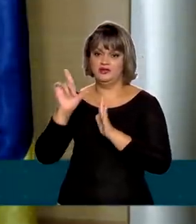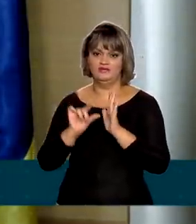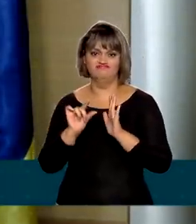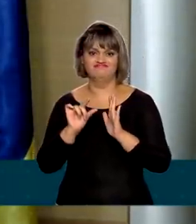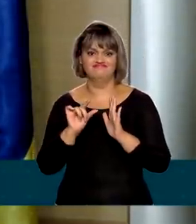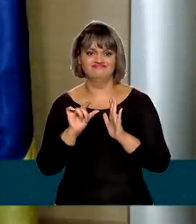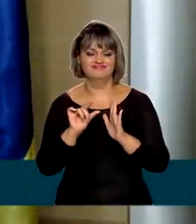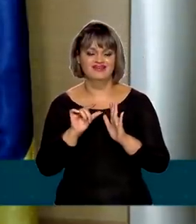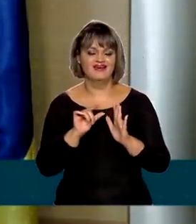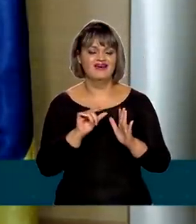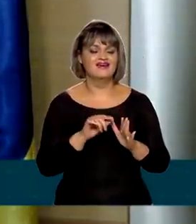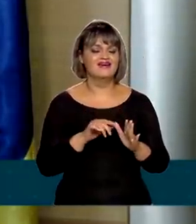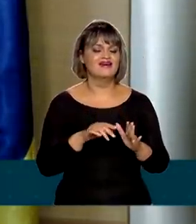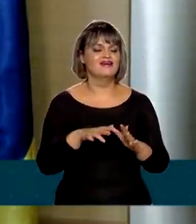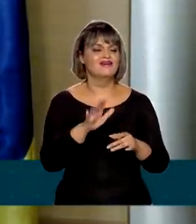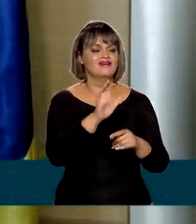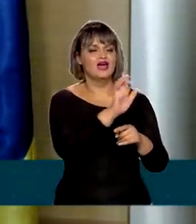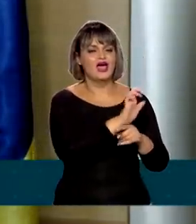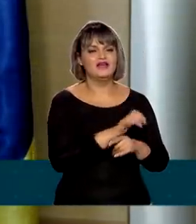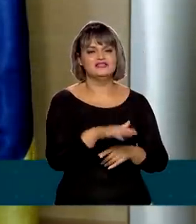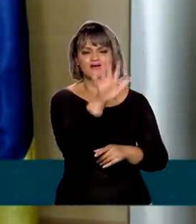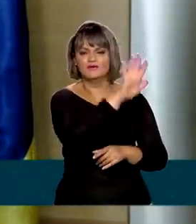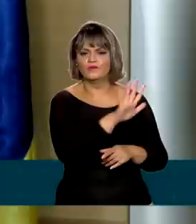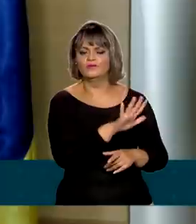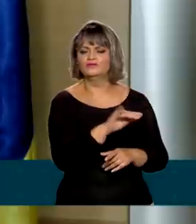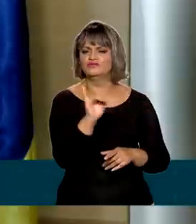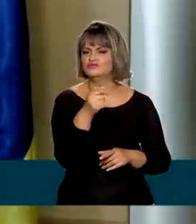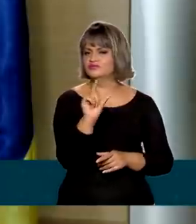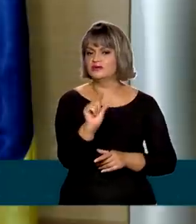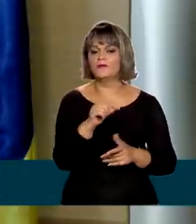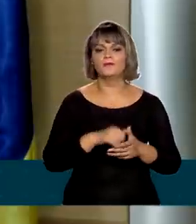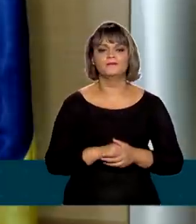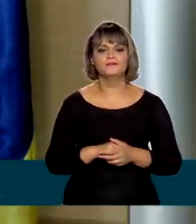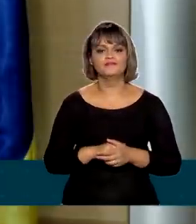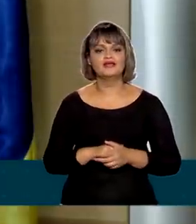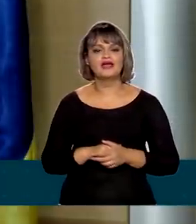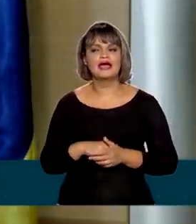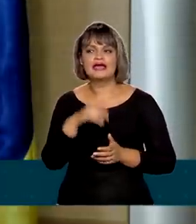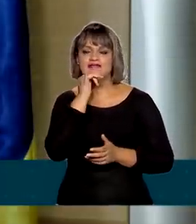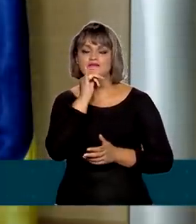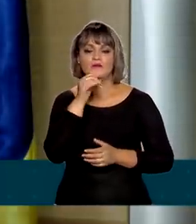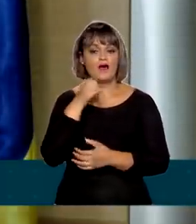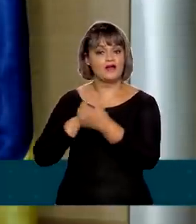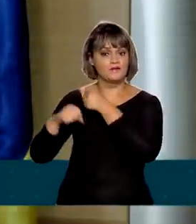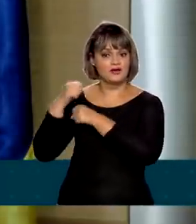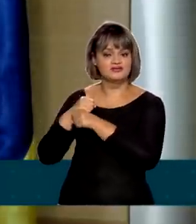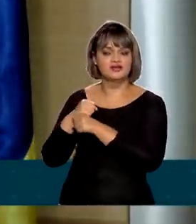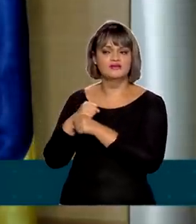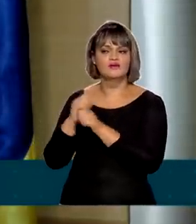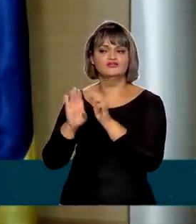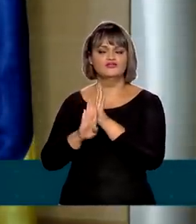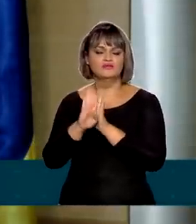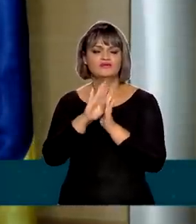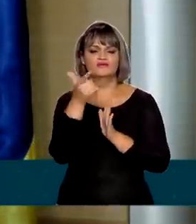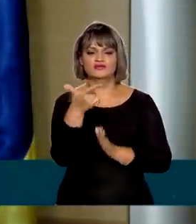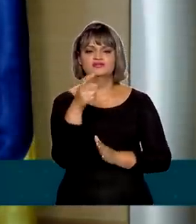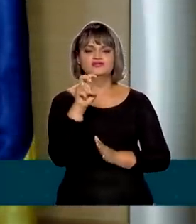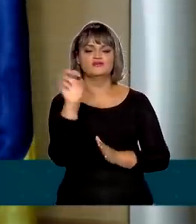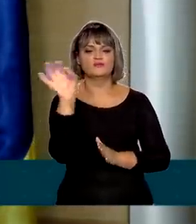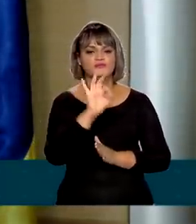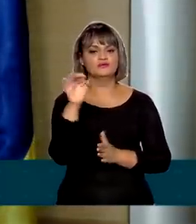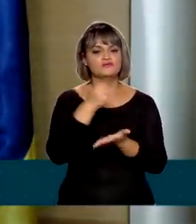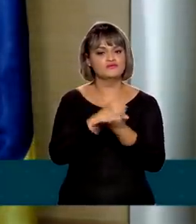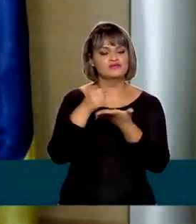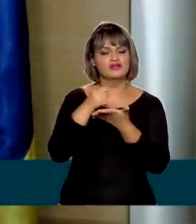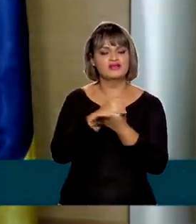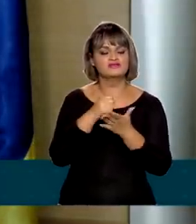% nas demais regiões do país. O primeiro impacto disso é que no ano passado nós aumentamos em 25% a contratação